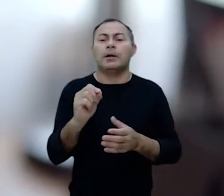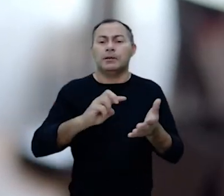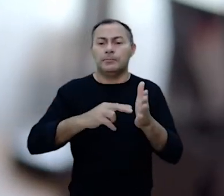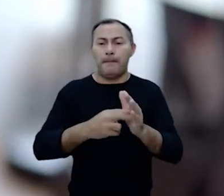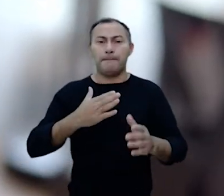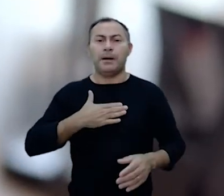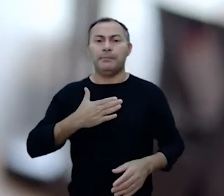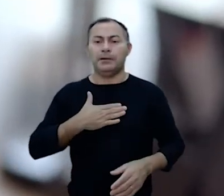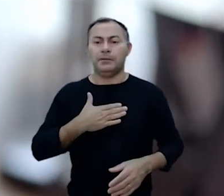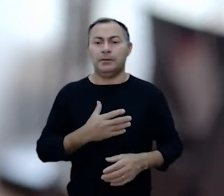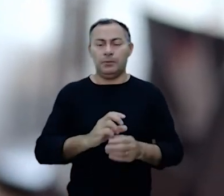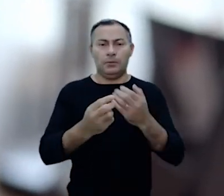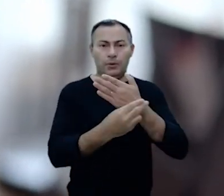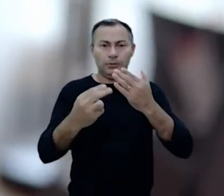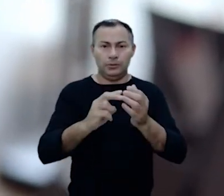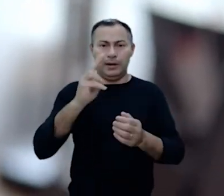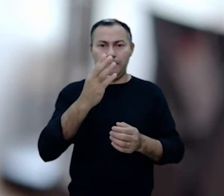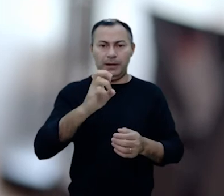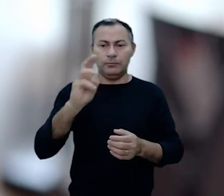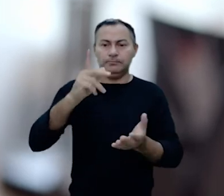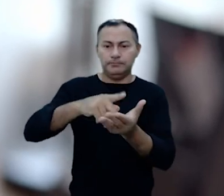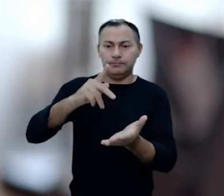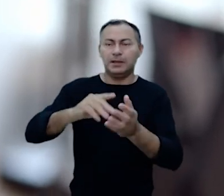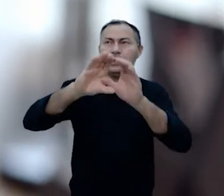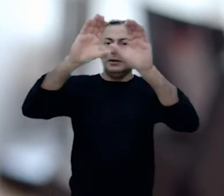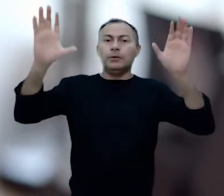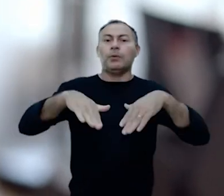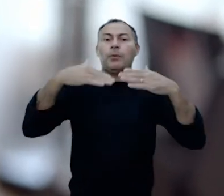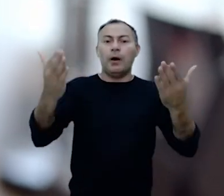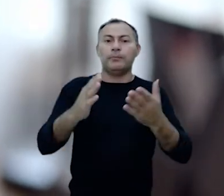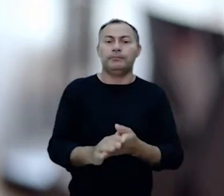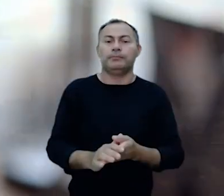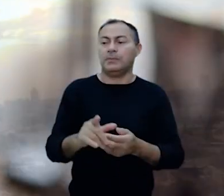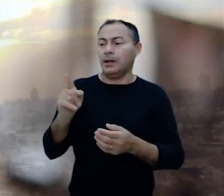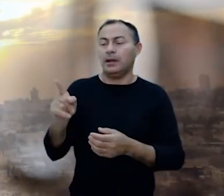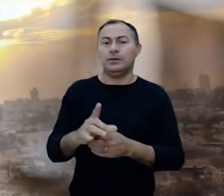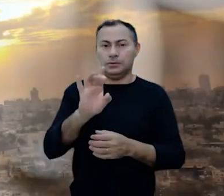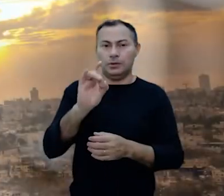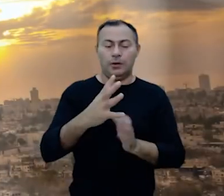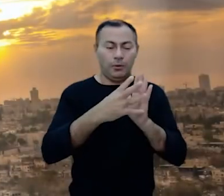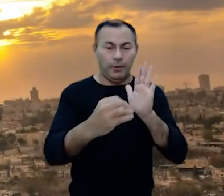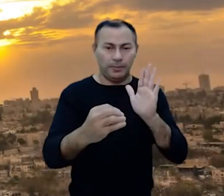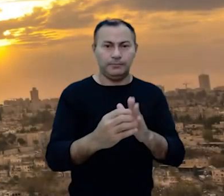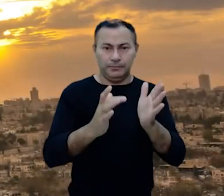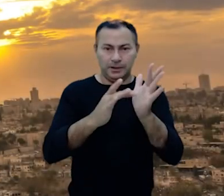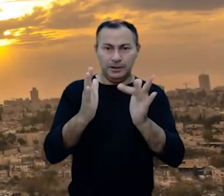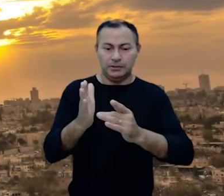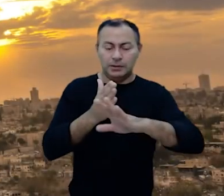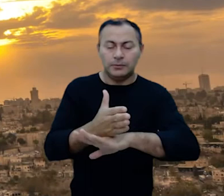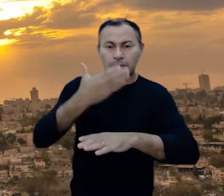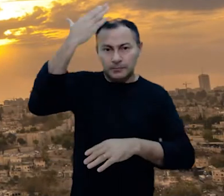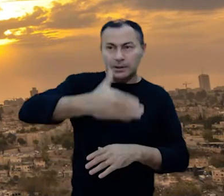E o que isso significa para mim? O autor de Hebreus diz, a realidade celestial da qual estas aqui são somente cópias.